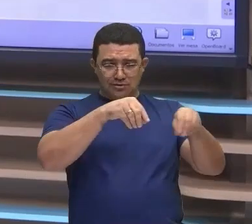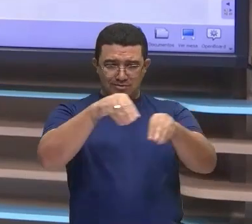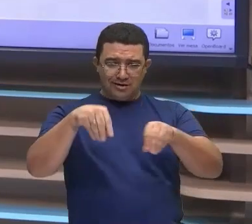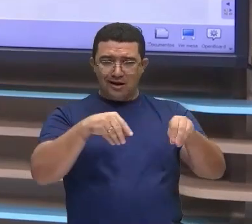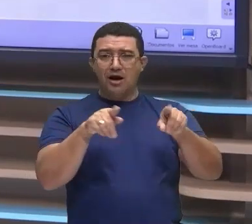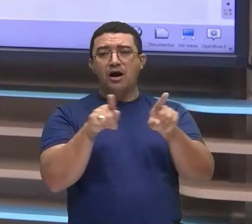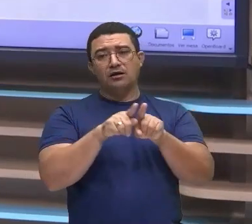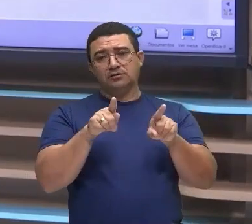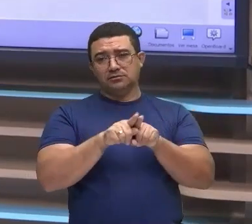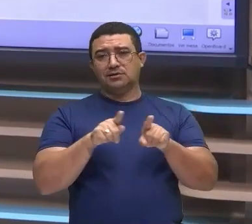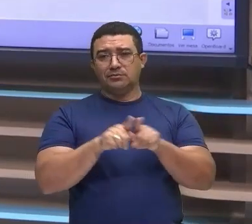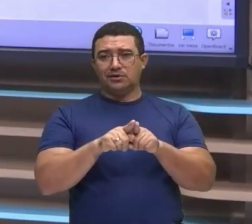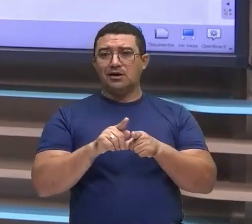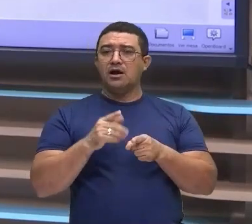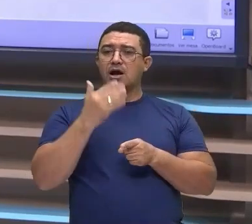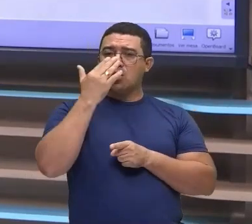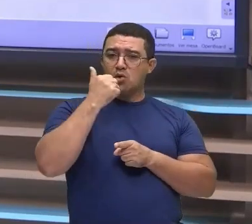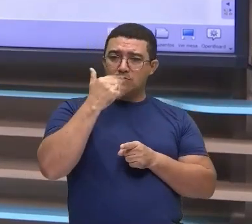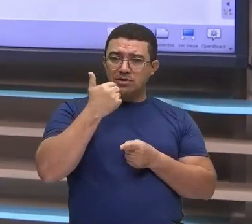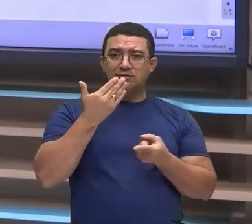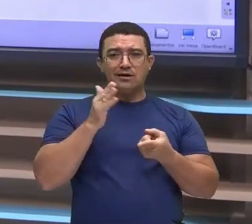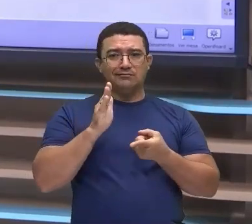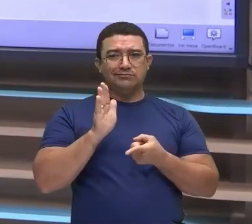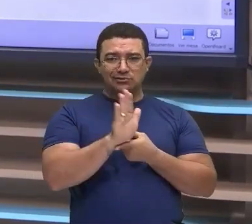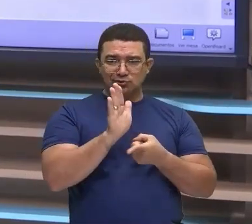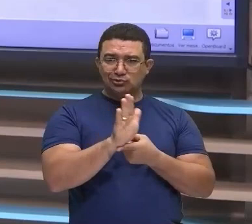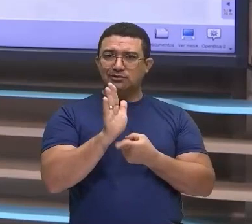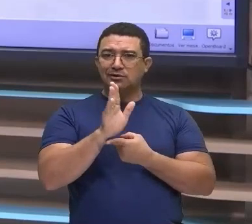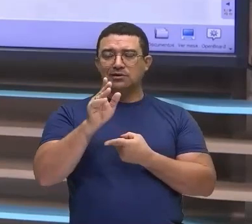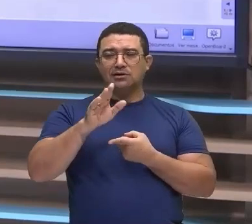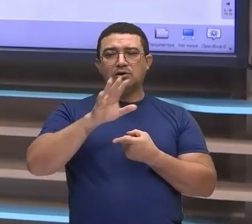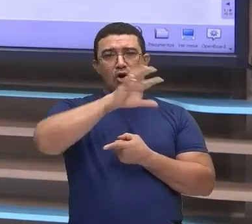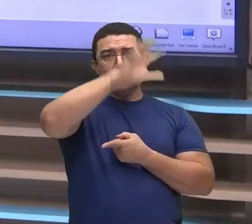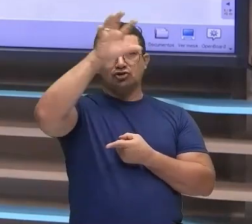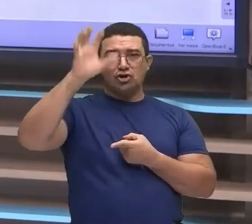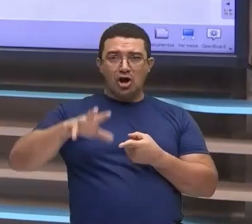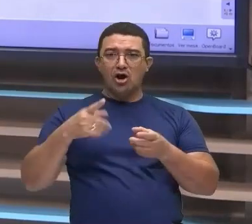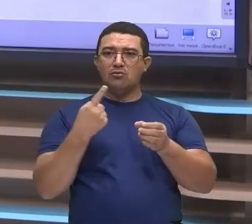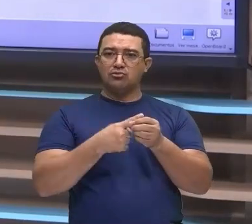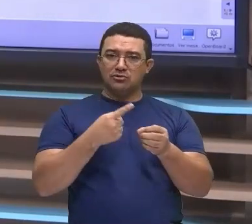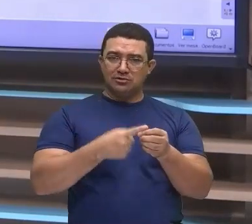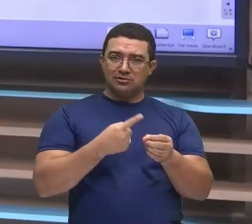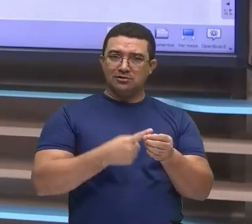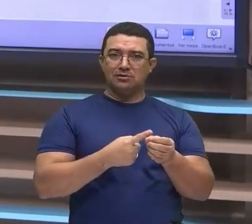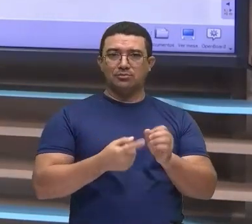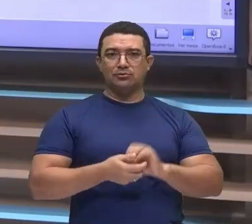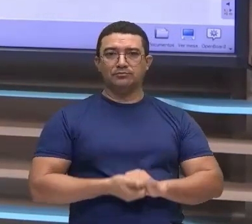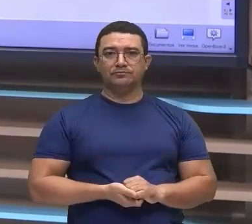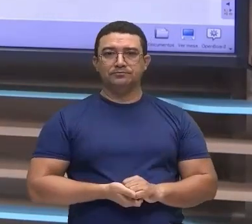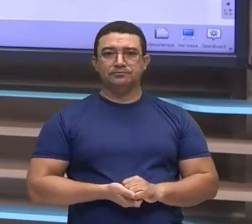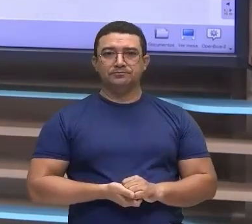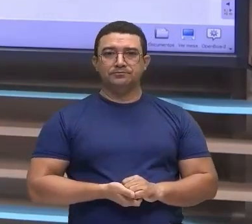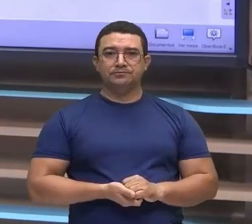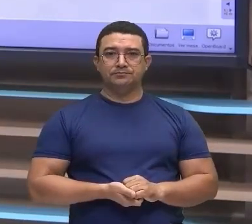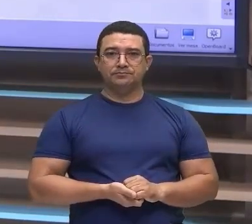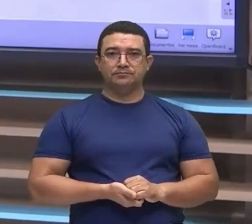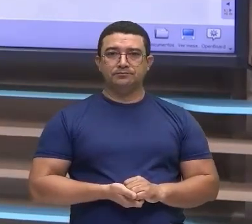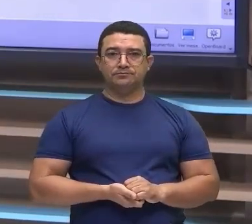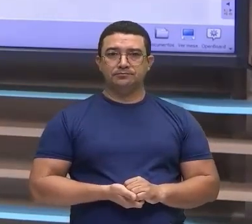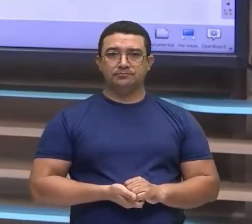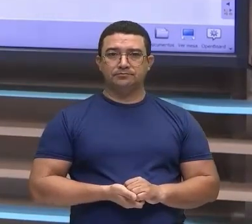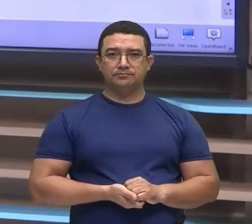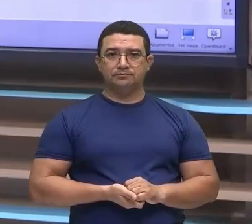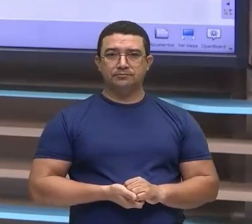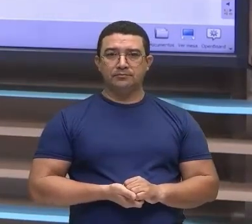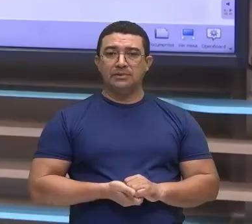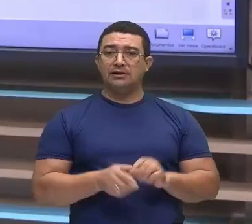abastecendo ali o mercado local ou até mesmo regional, né? Nas áreas ali nas regiões mais próximas. E aí, temos